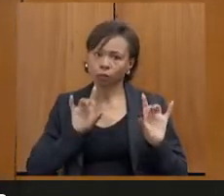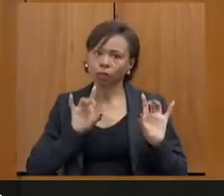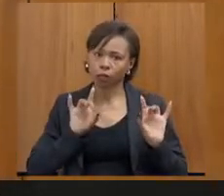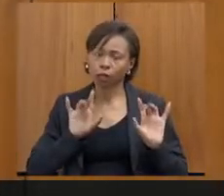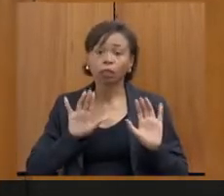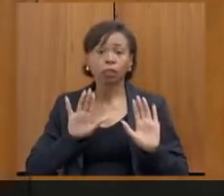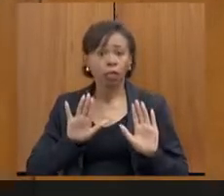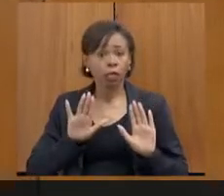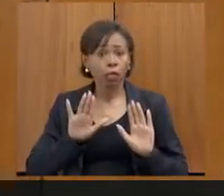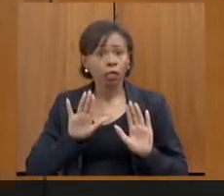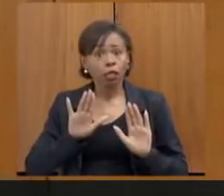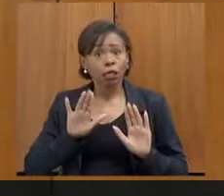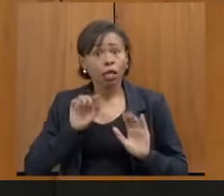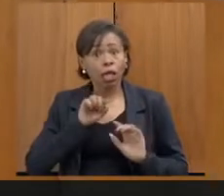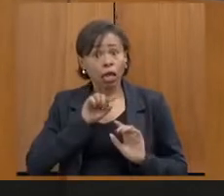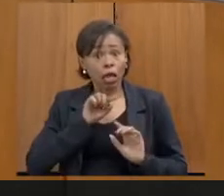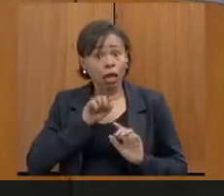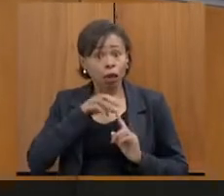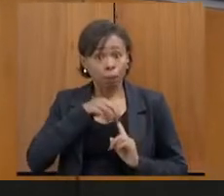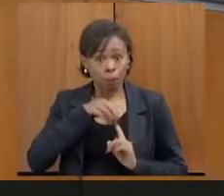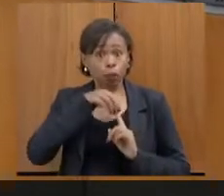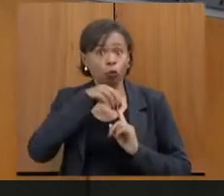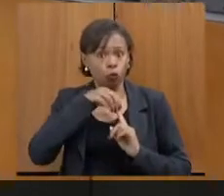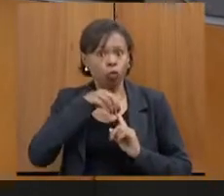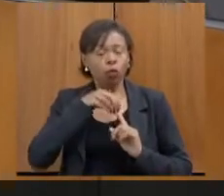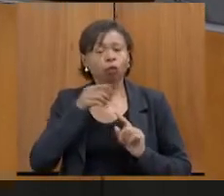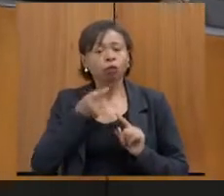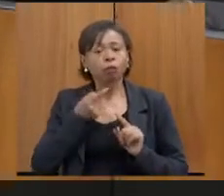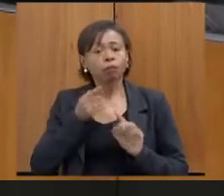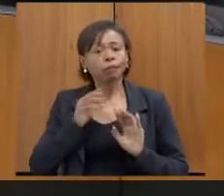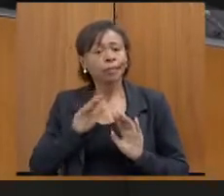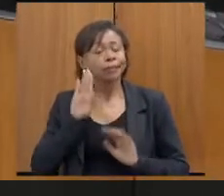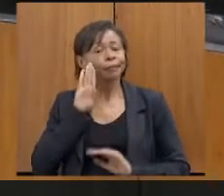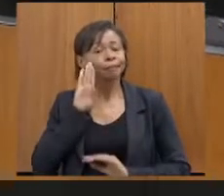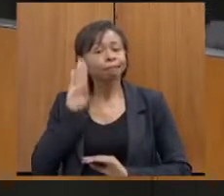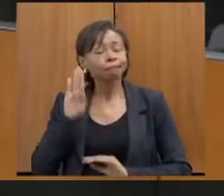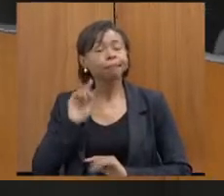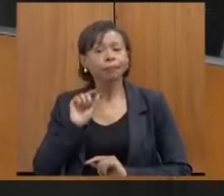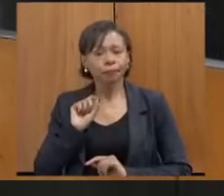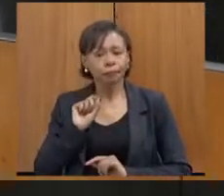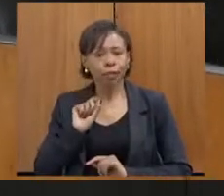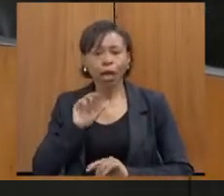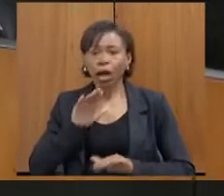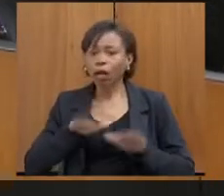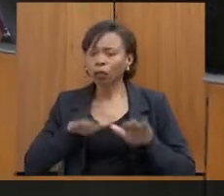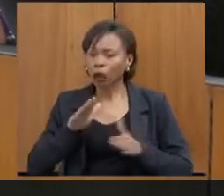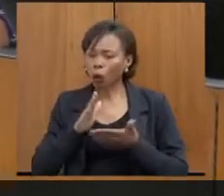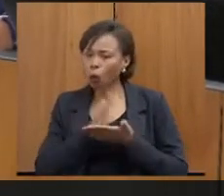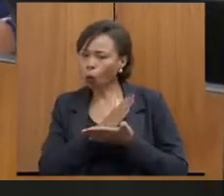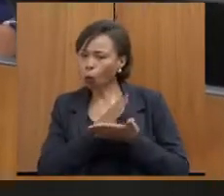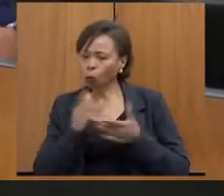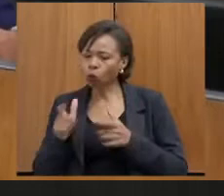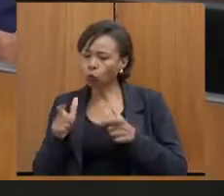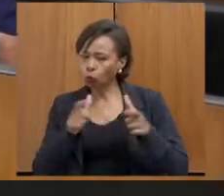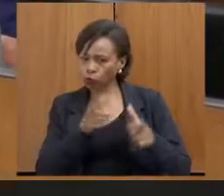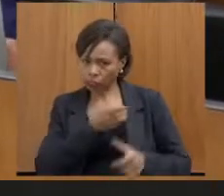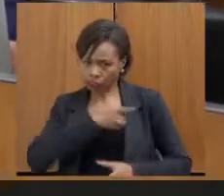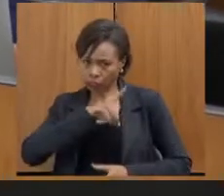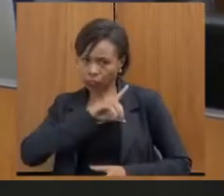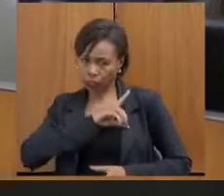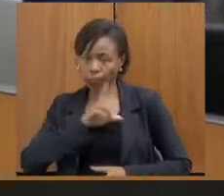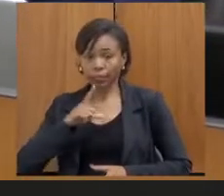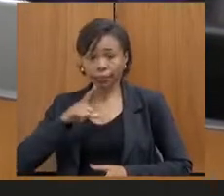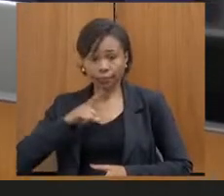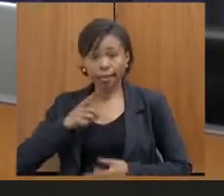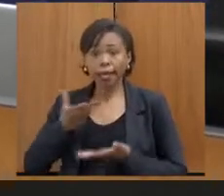assim, várias, quando eu falo que é pioneiro, a gente precisa ressaltar que vão existir delegacias que vão ter assistentes sociais cedidos